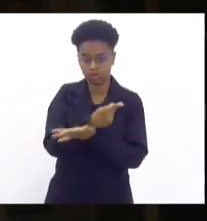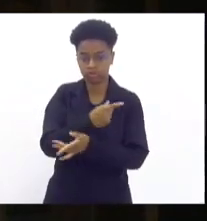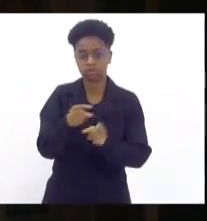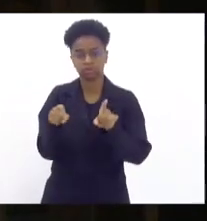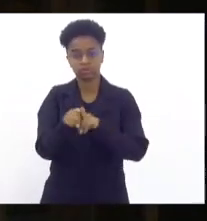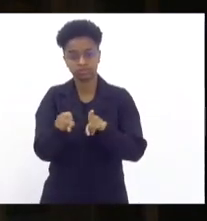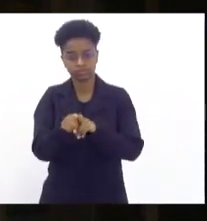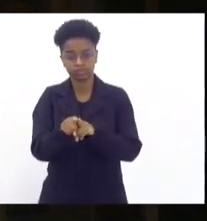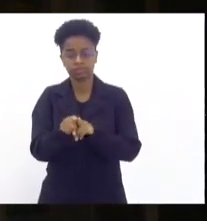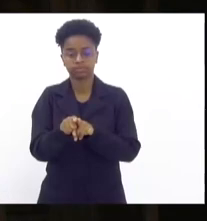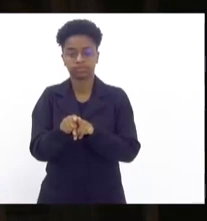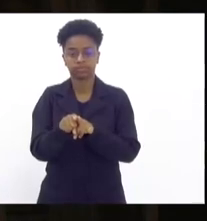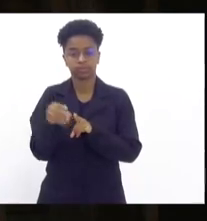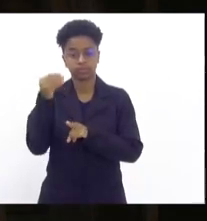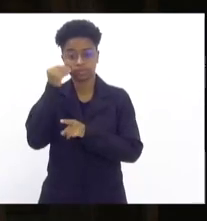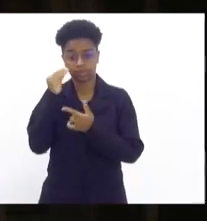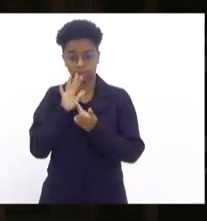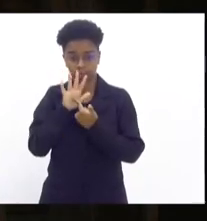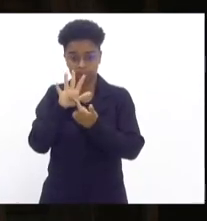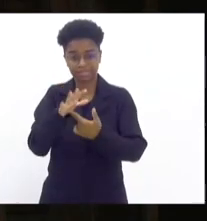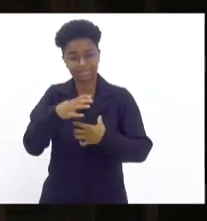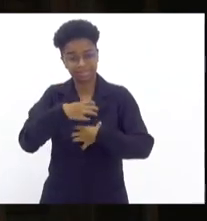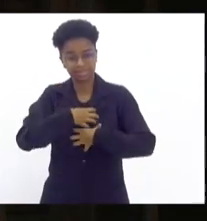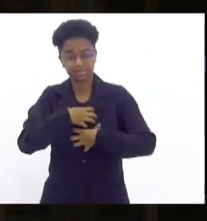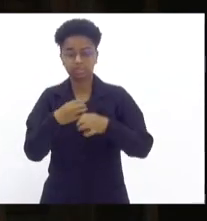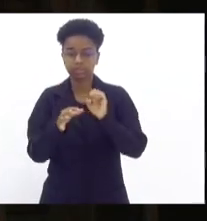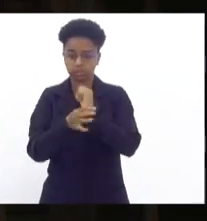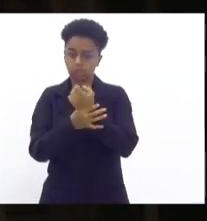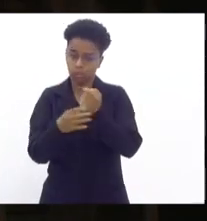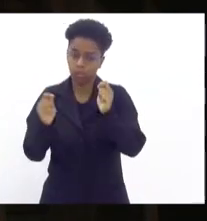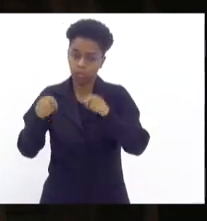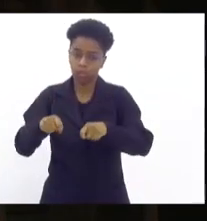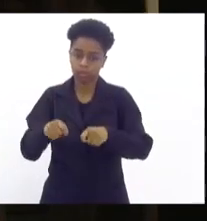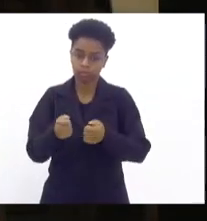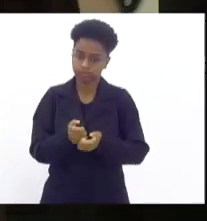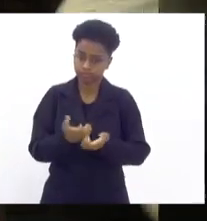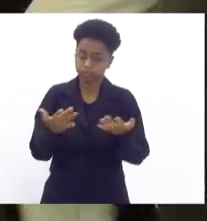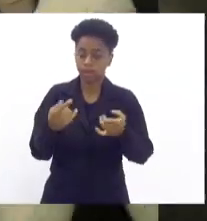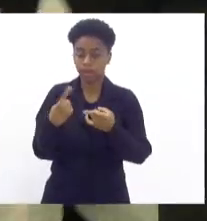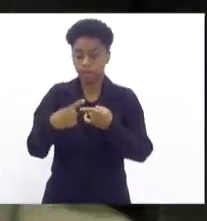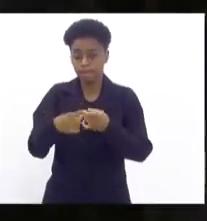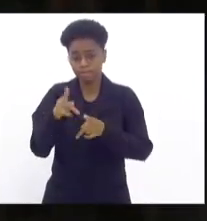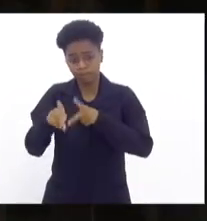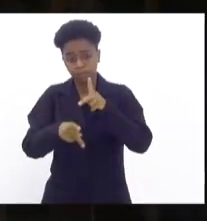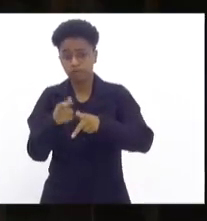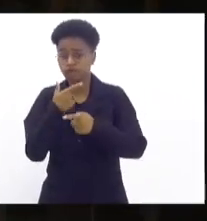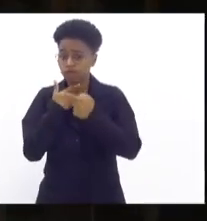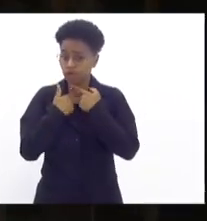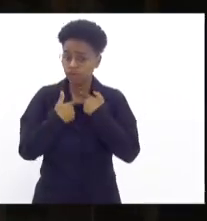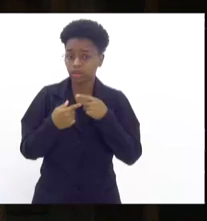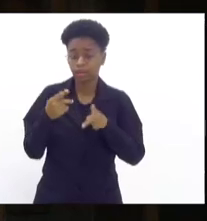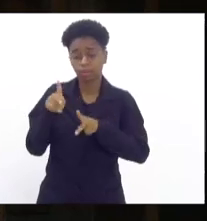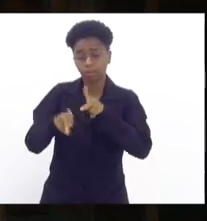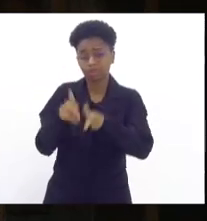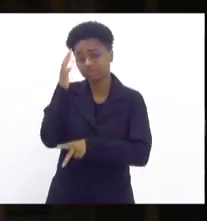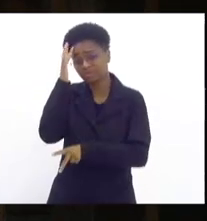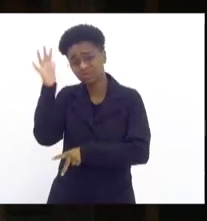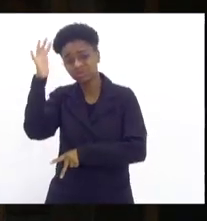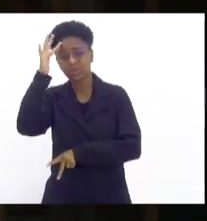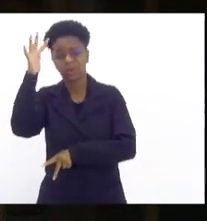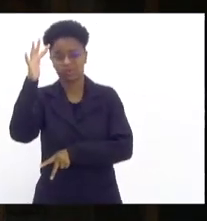para trazer essa sensação de segurança que a população tanto almeja, que a população tanto deseja.